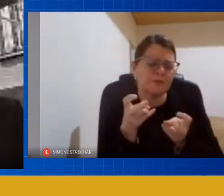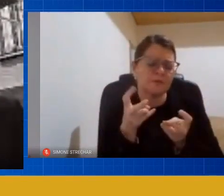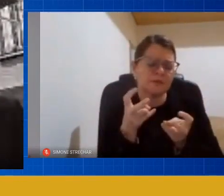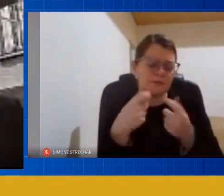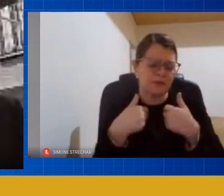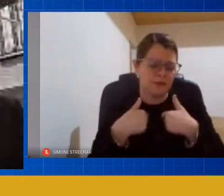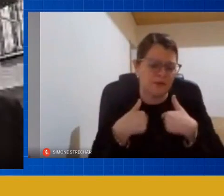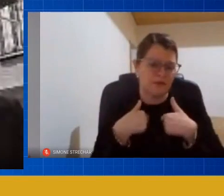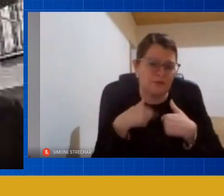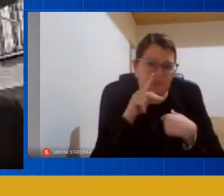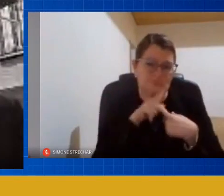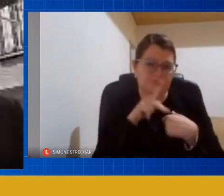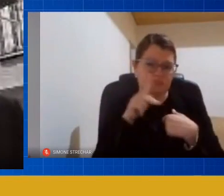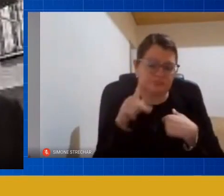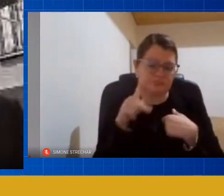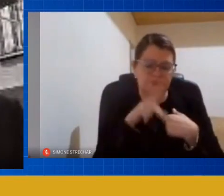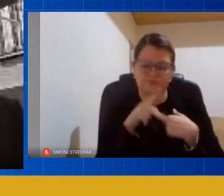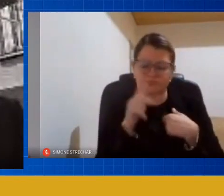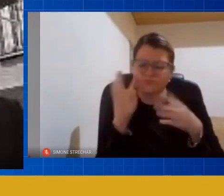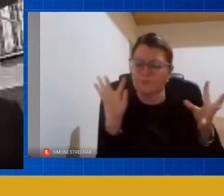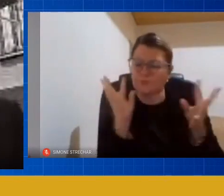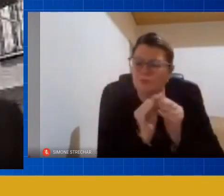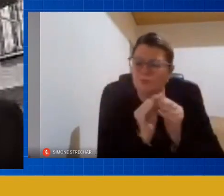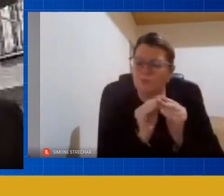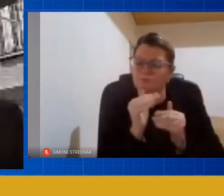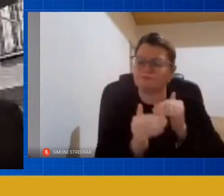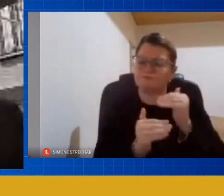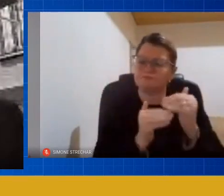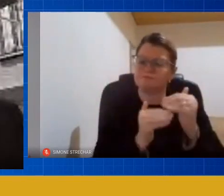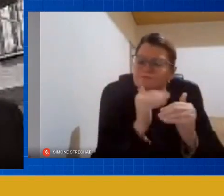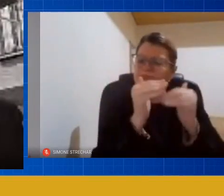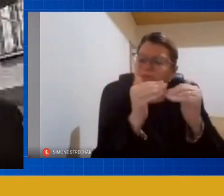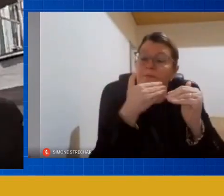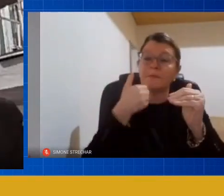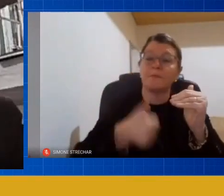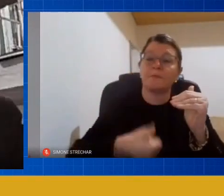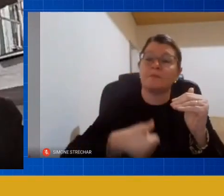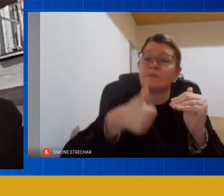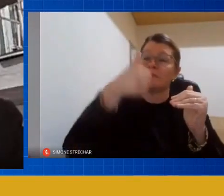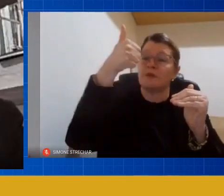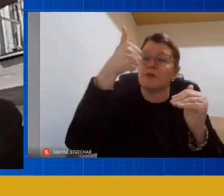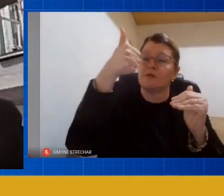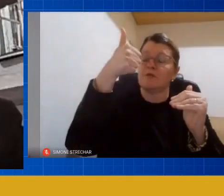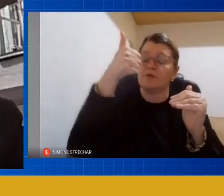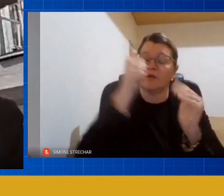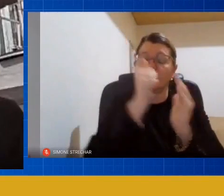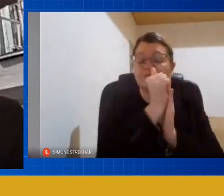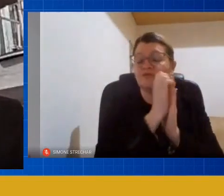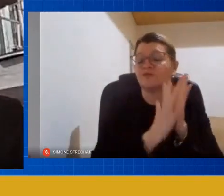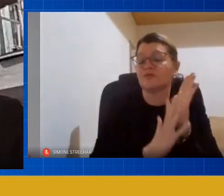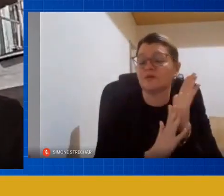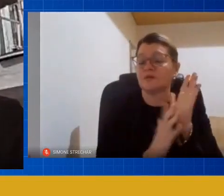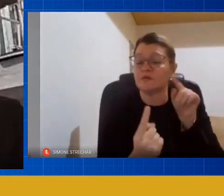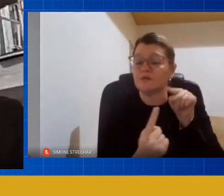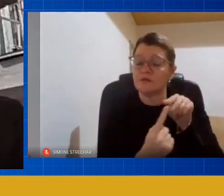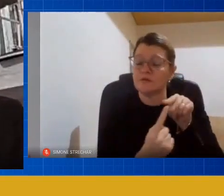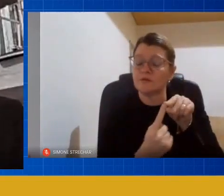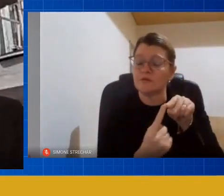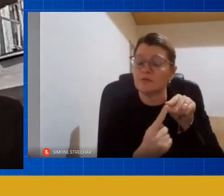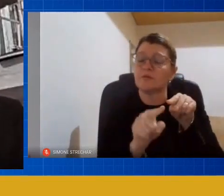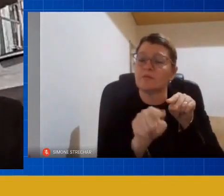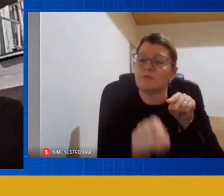compreender o desenvolvimento dessa criança e melhorar então pedagogicamente as atividades para que essa criança tenha